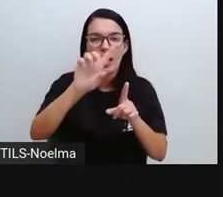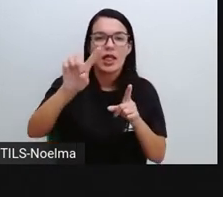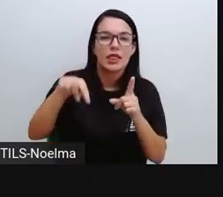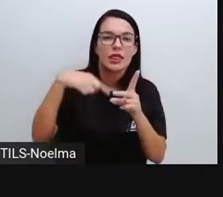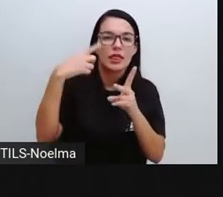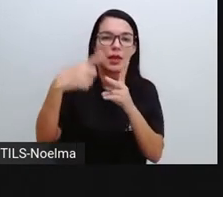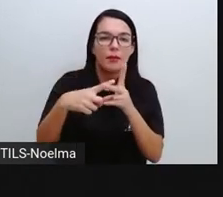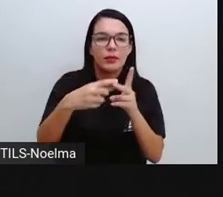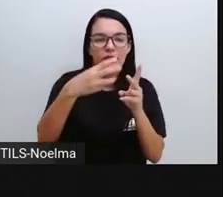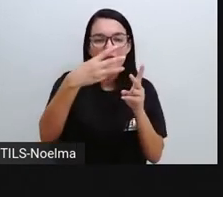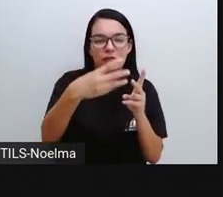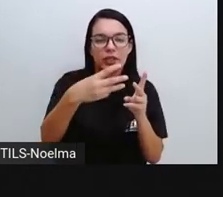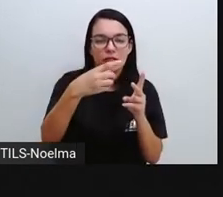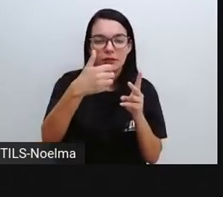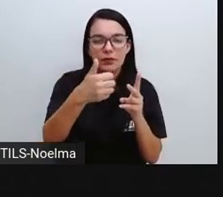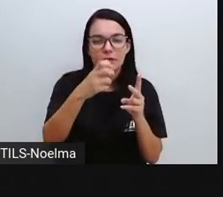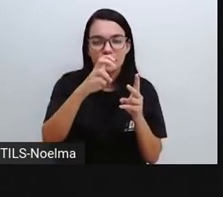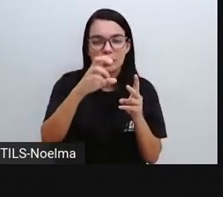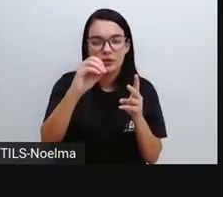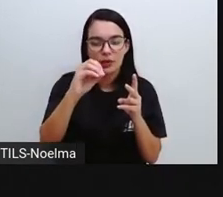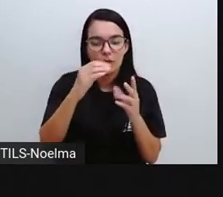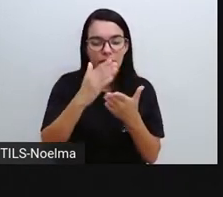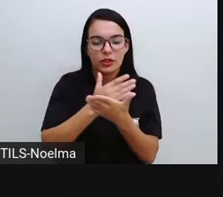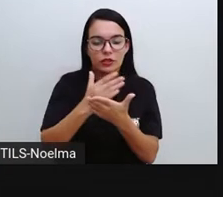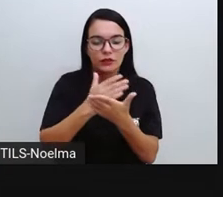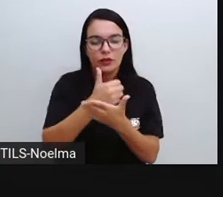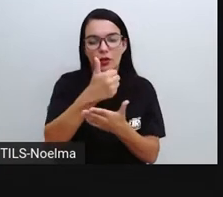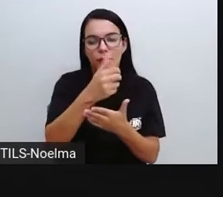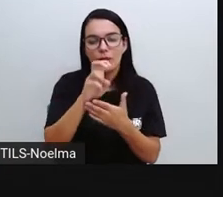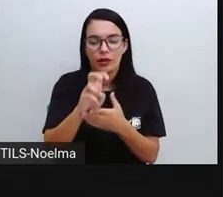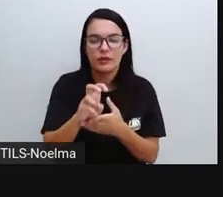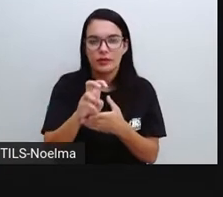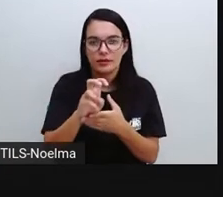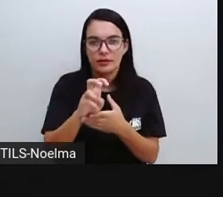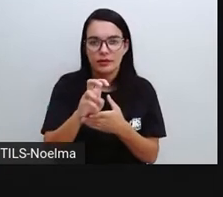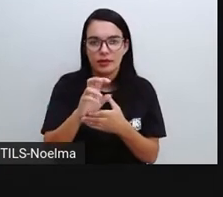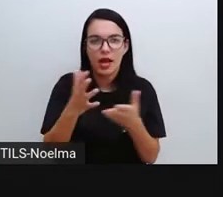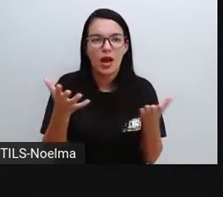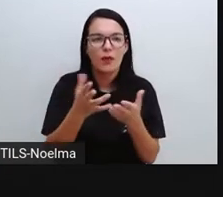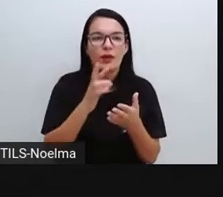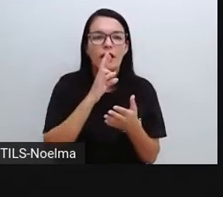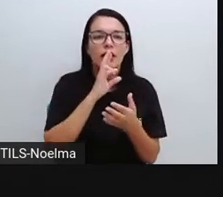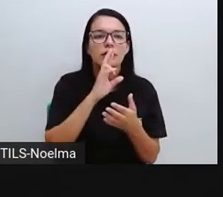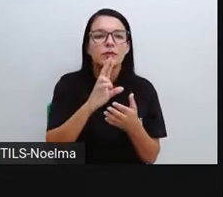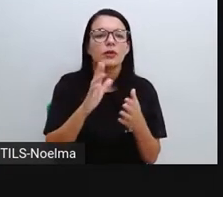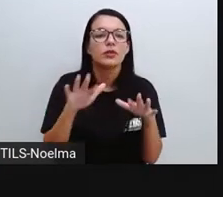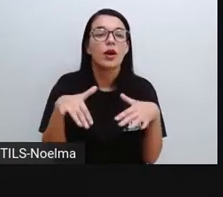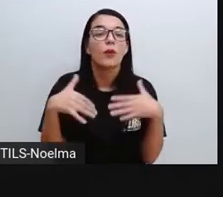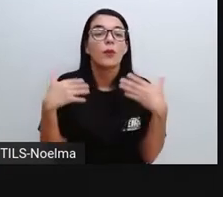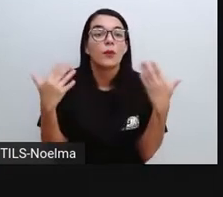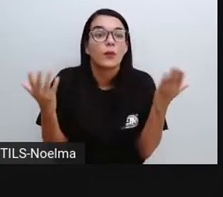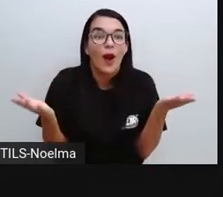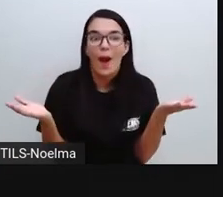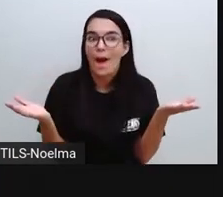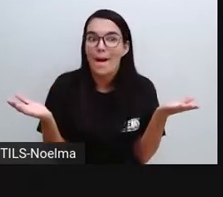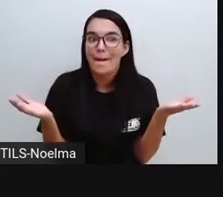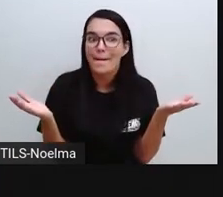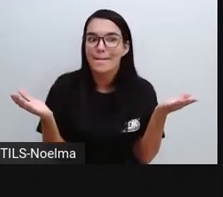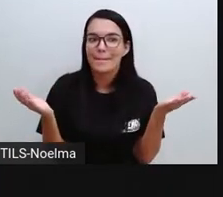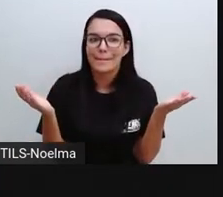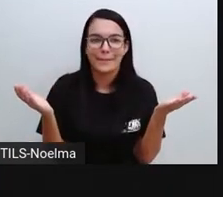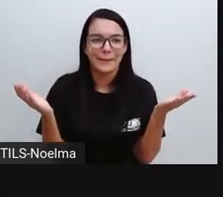.150 dividido por 15. Qual será o resultado aí obtido?